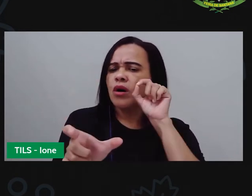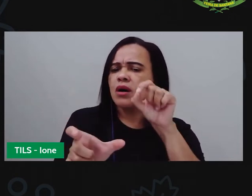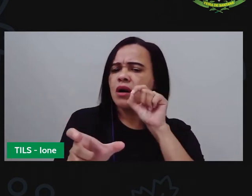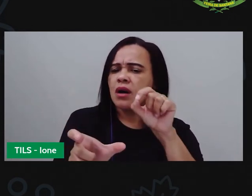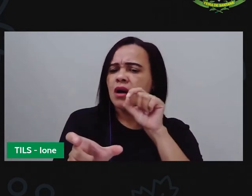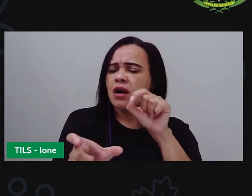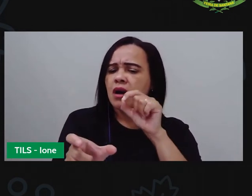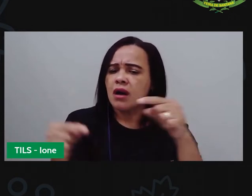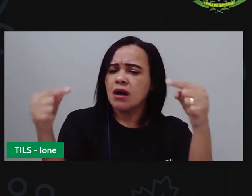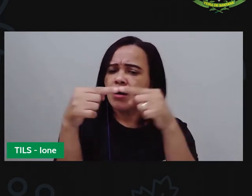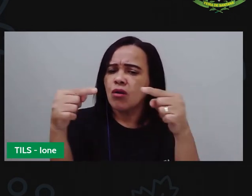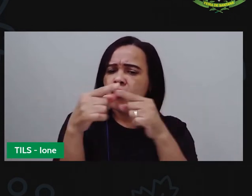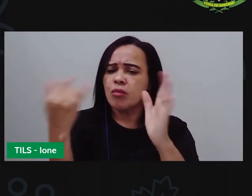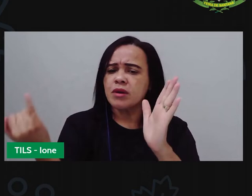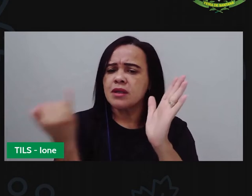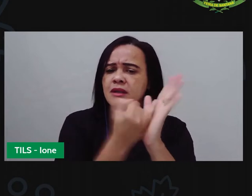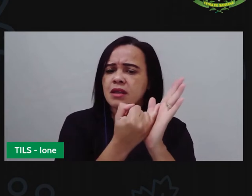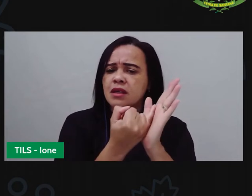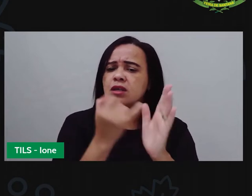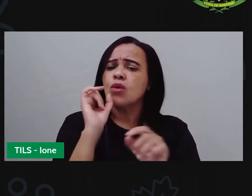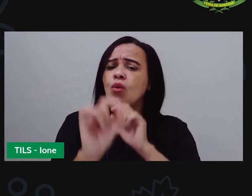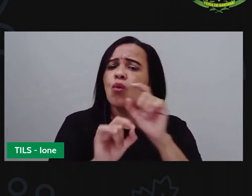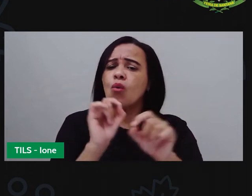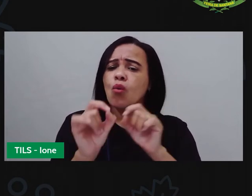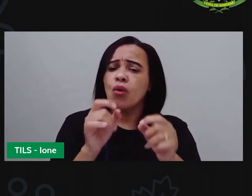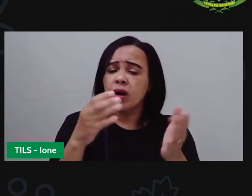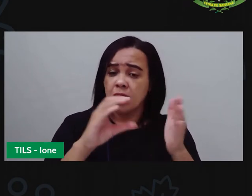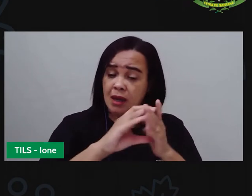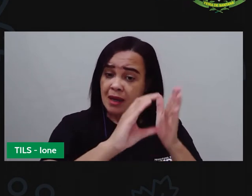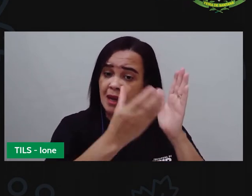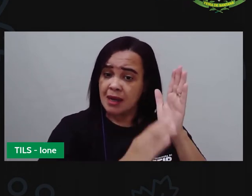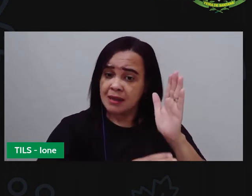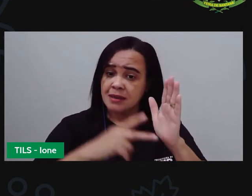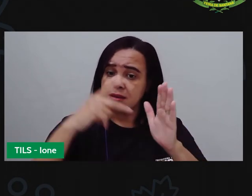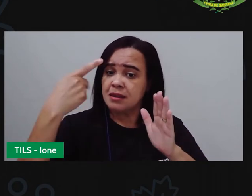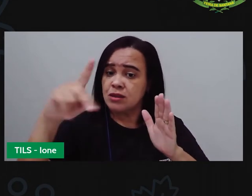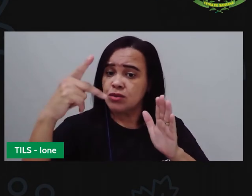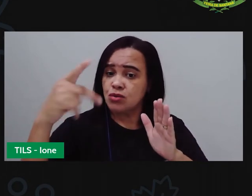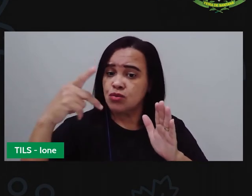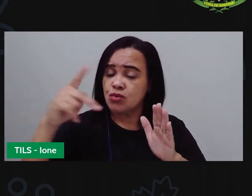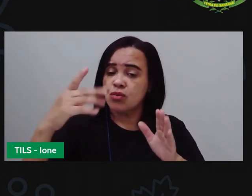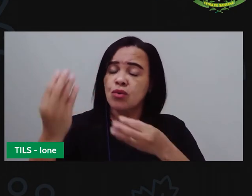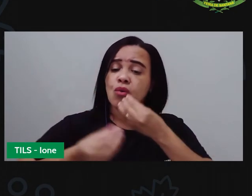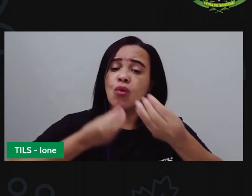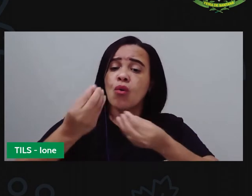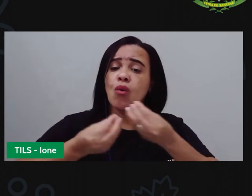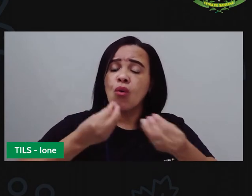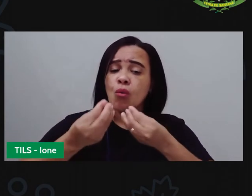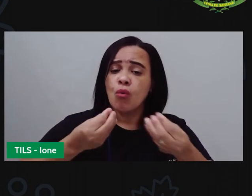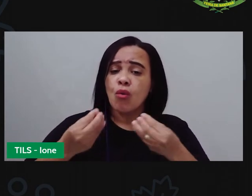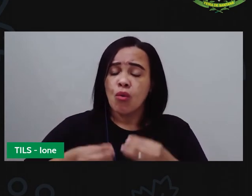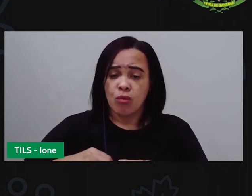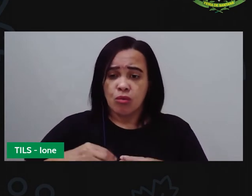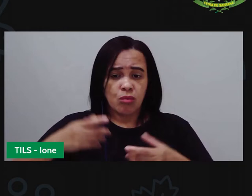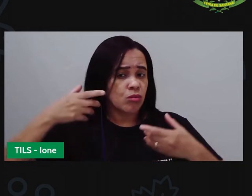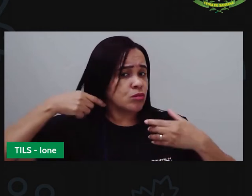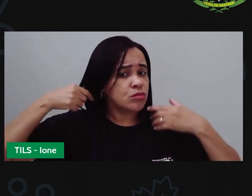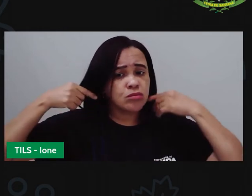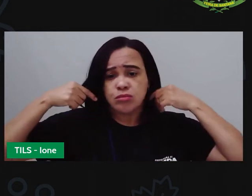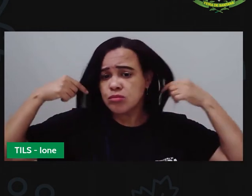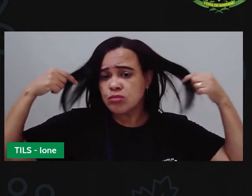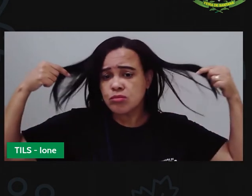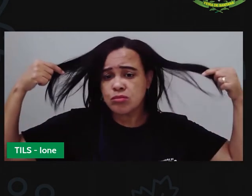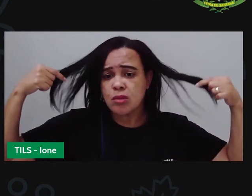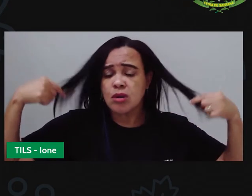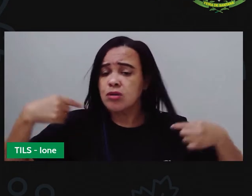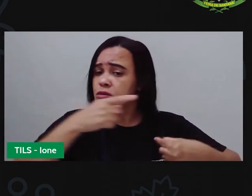identidade mostrada pelas características físicas que você possui. Como é o seu cabelo? Como